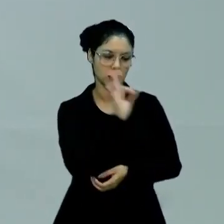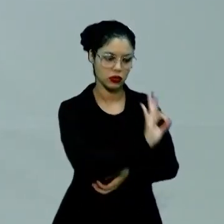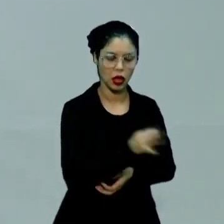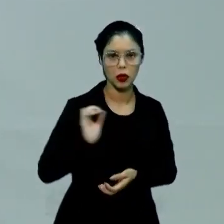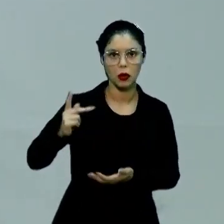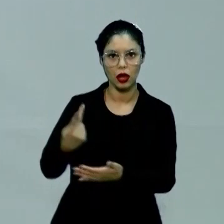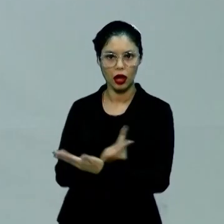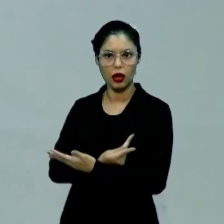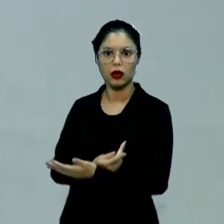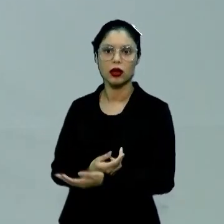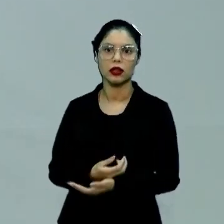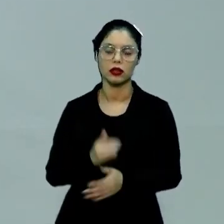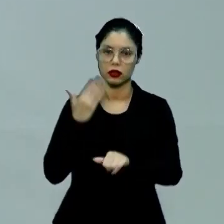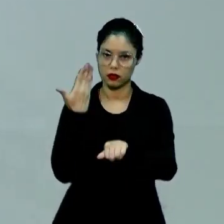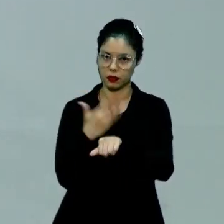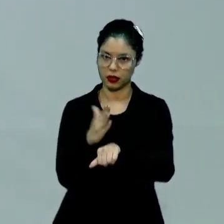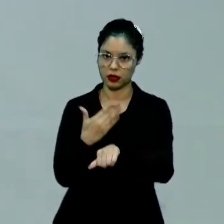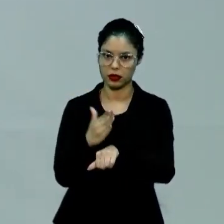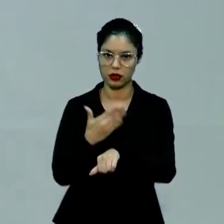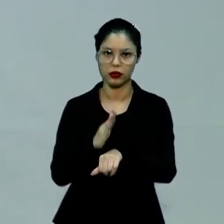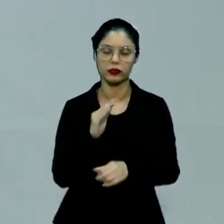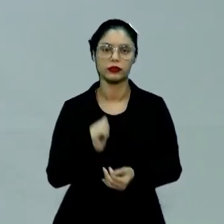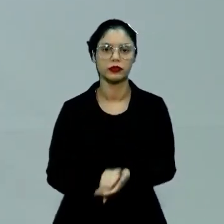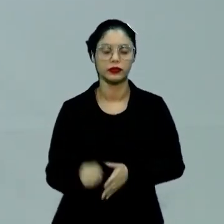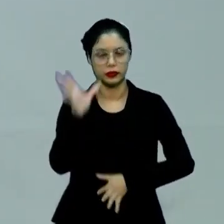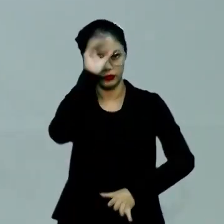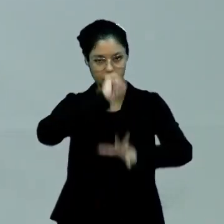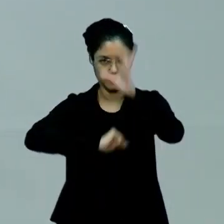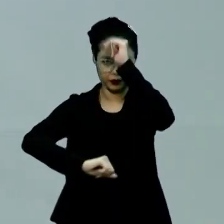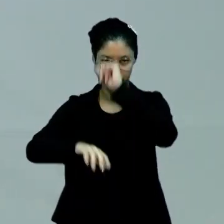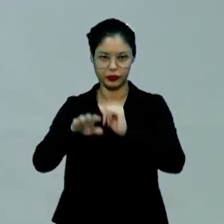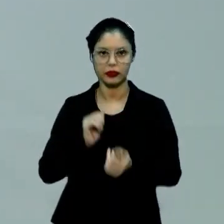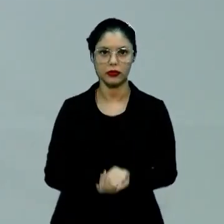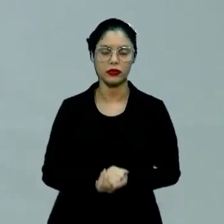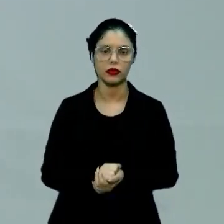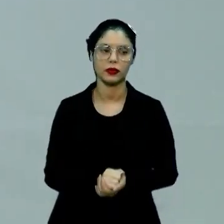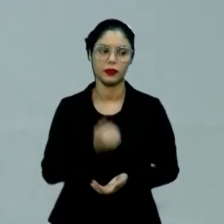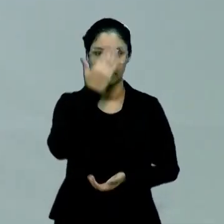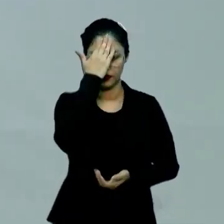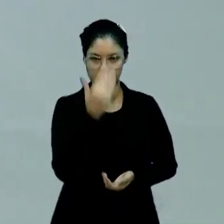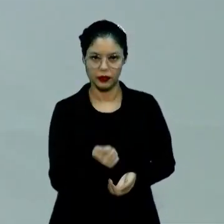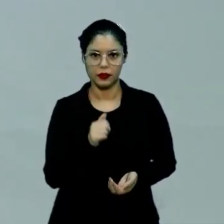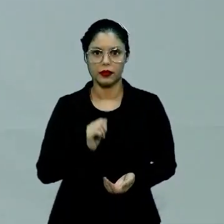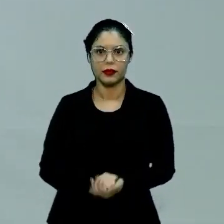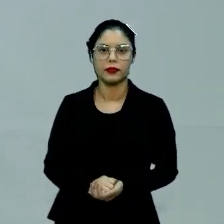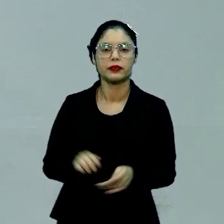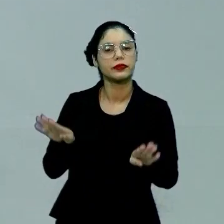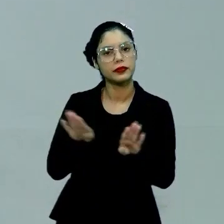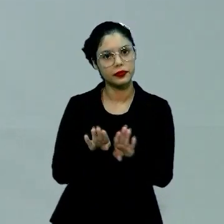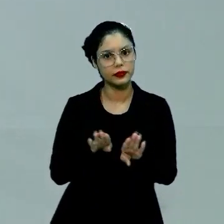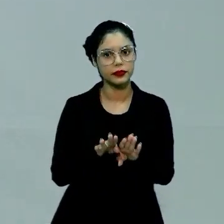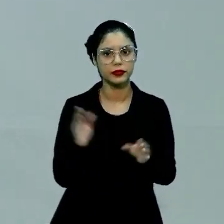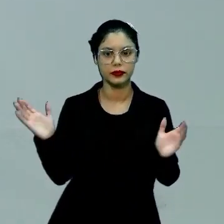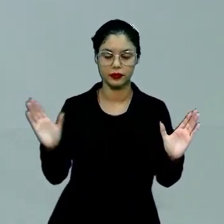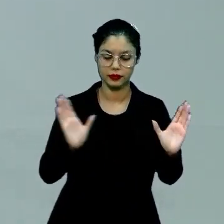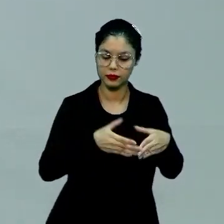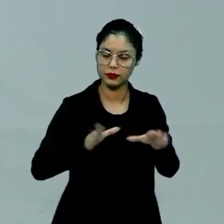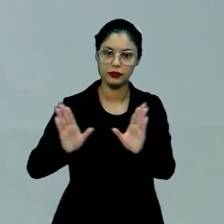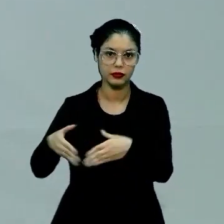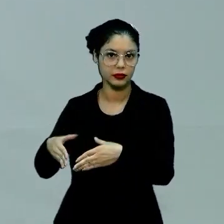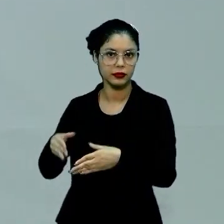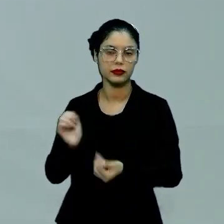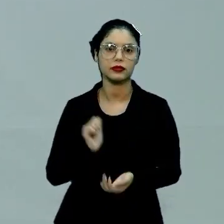errado. Existem práticas, existem conhecimentos, existem saberes que são inerentes a determinado grupo, que